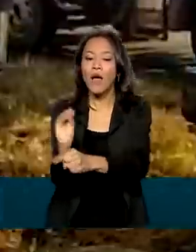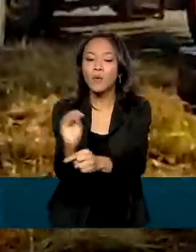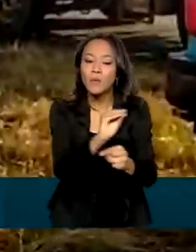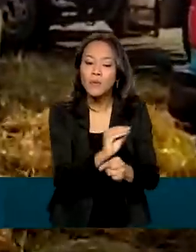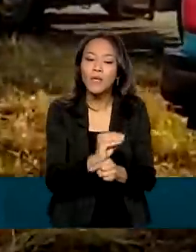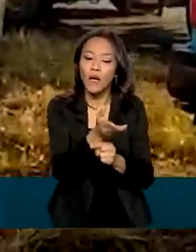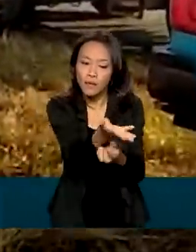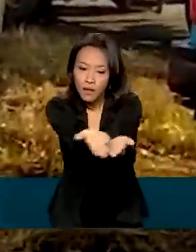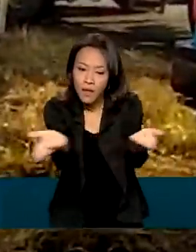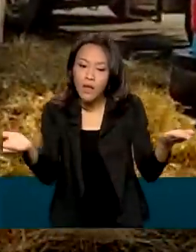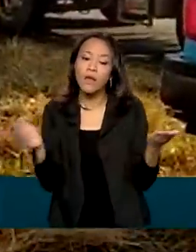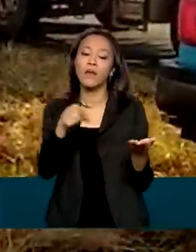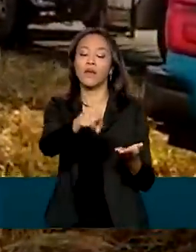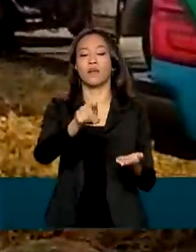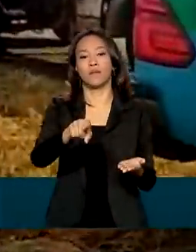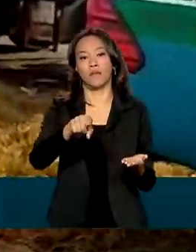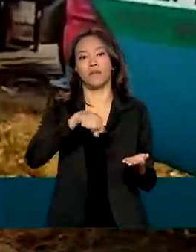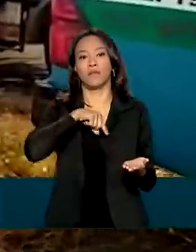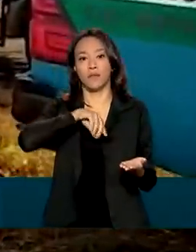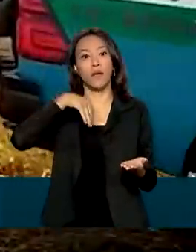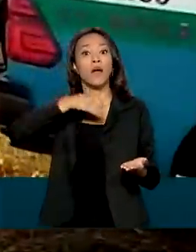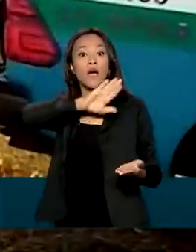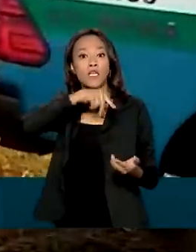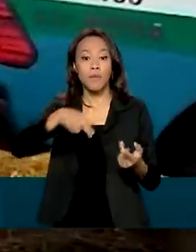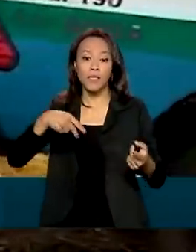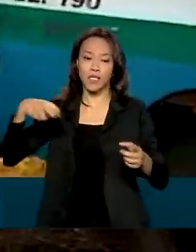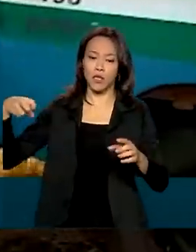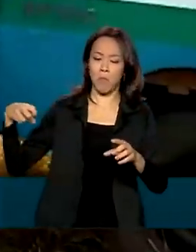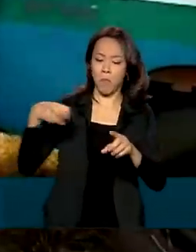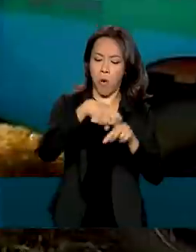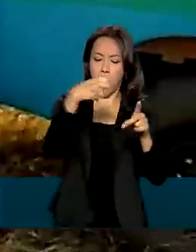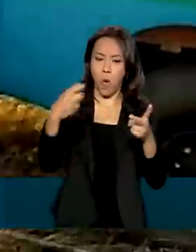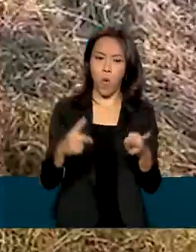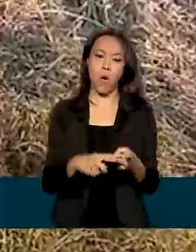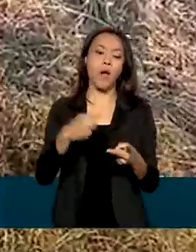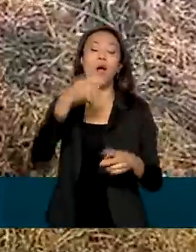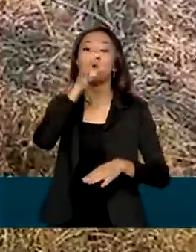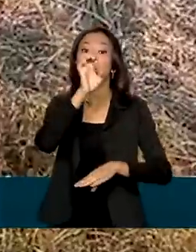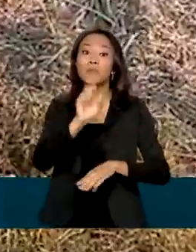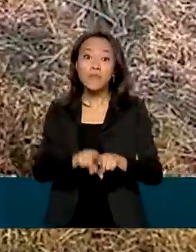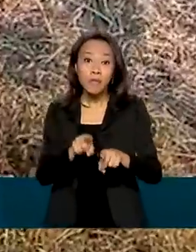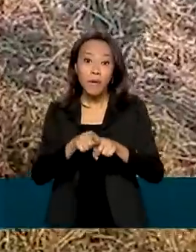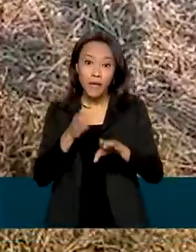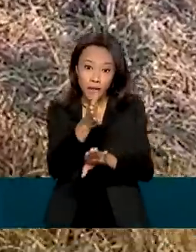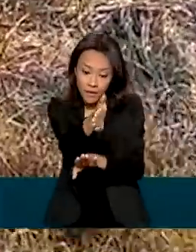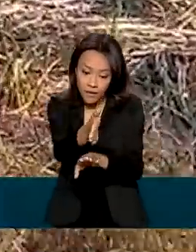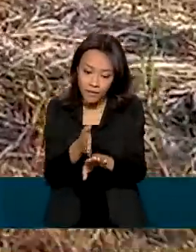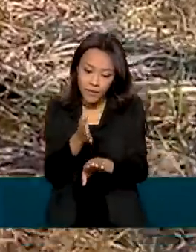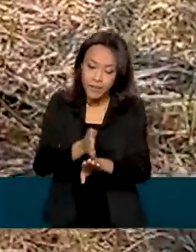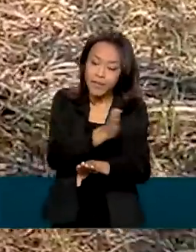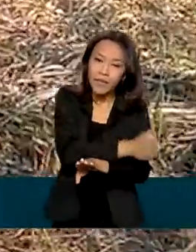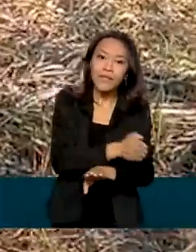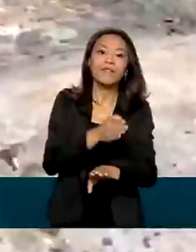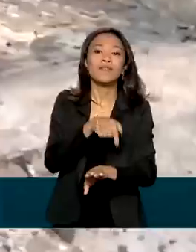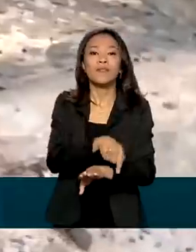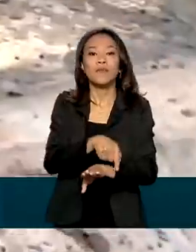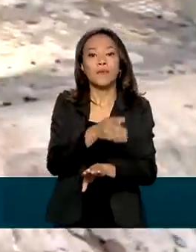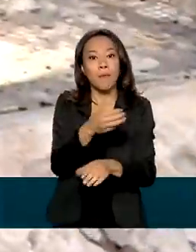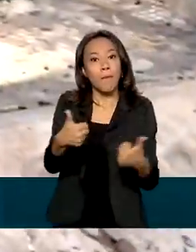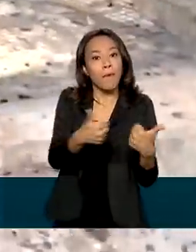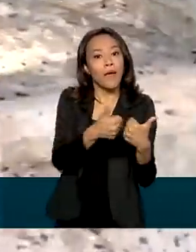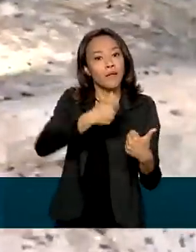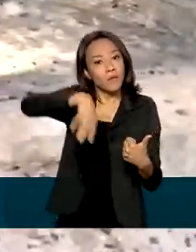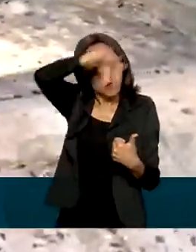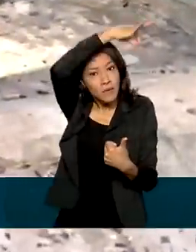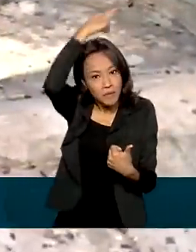Pantanal e por atropelamentos na rodovia que liga o Estado ao Espírito Santo. Só no primeiro semestre deste ano, mais